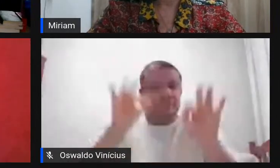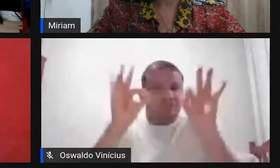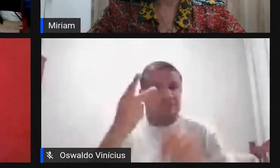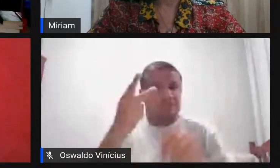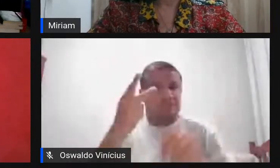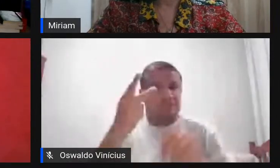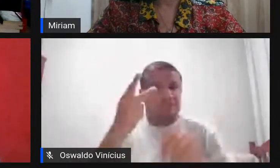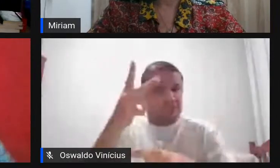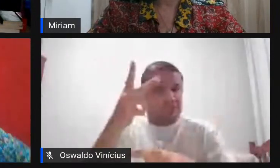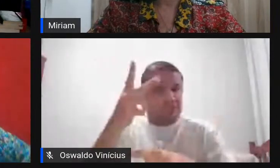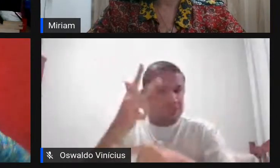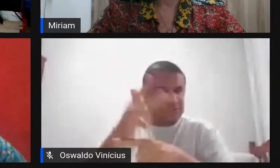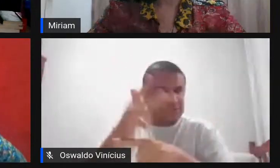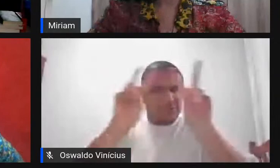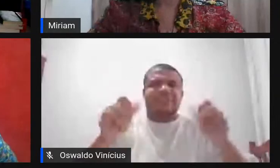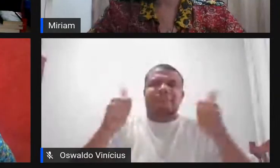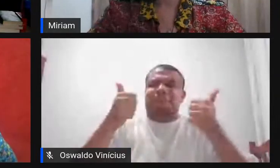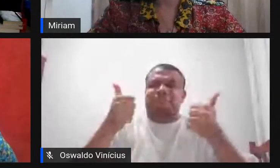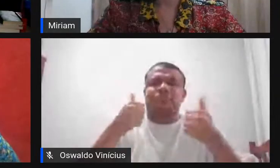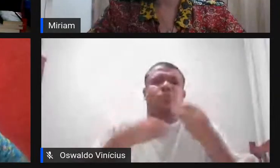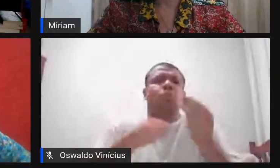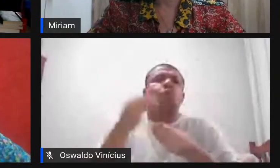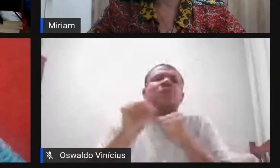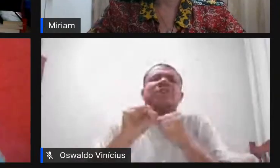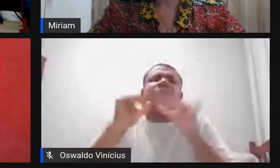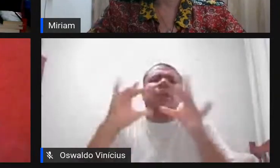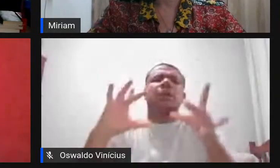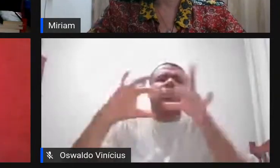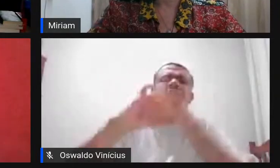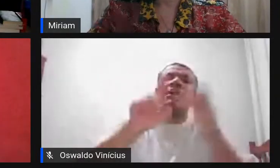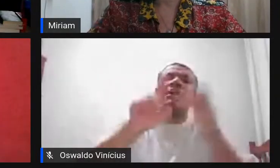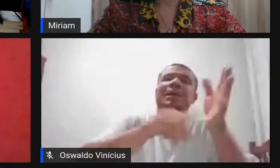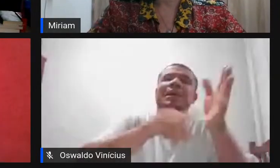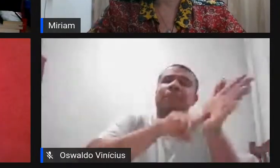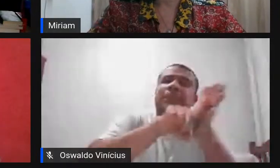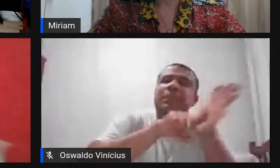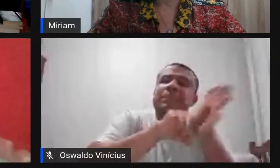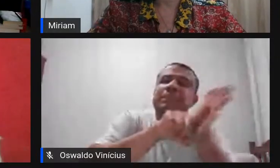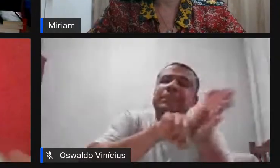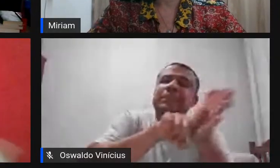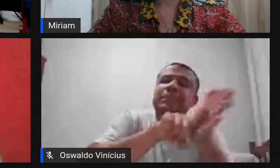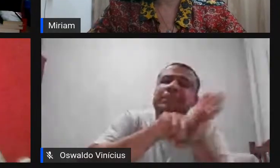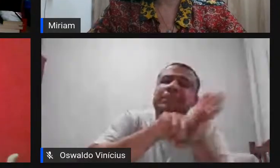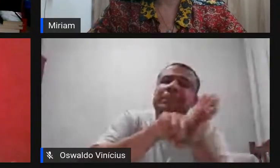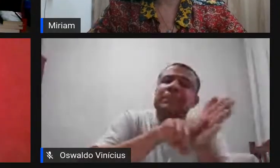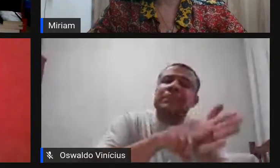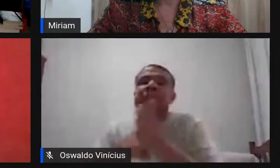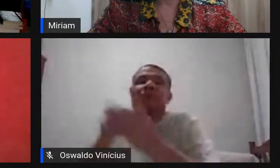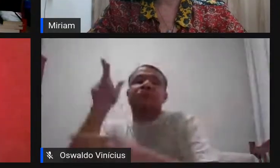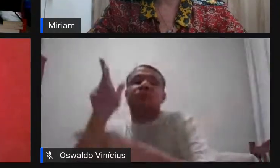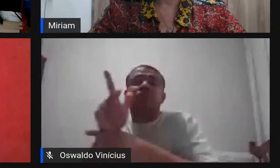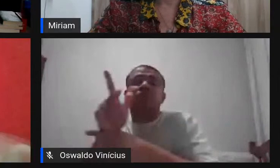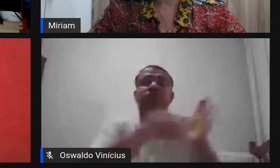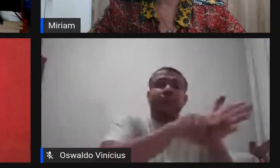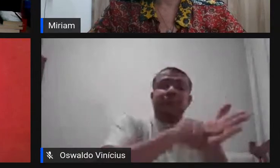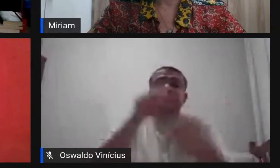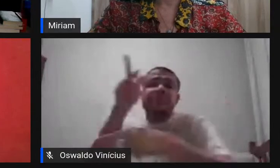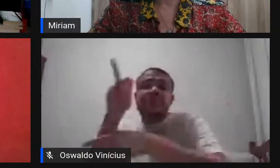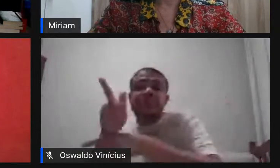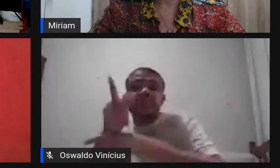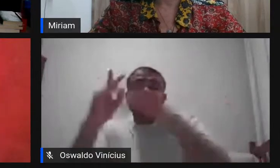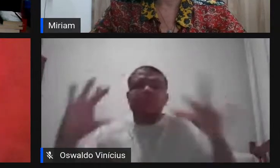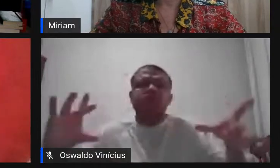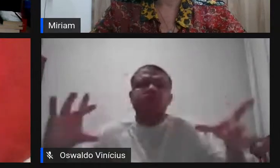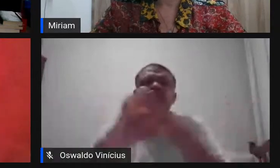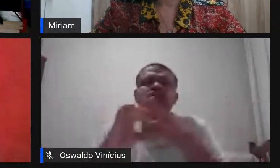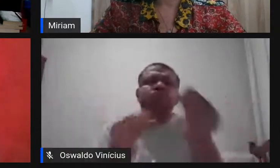entender como que você faz esse link entre a sua pesquisa e os vídeos né não sei se eu